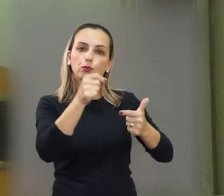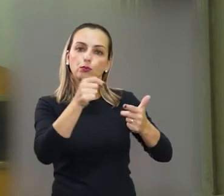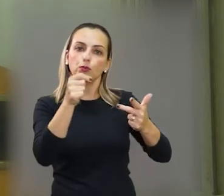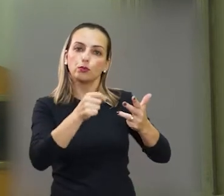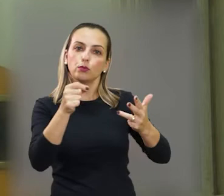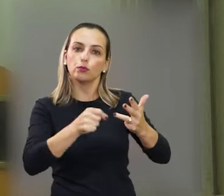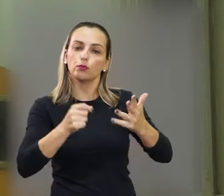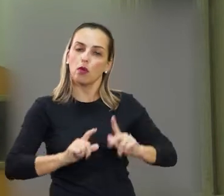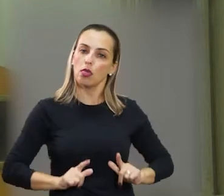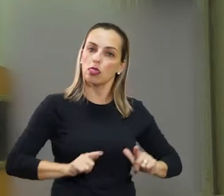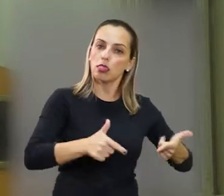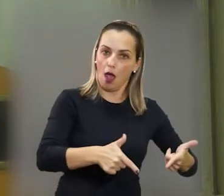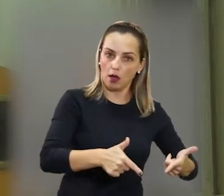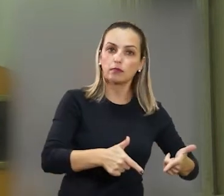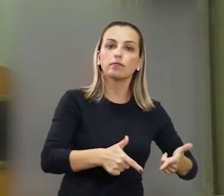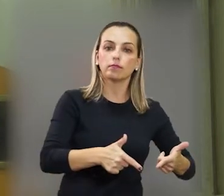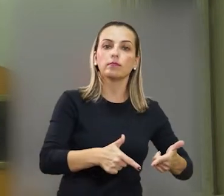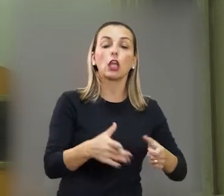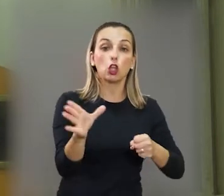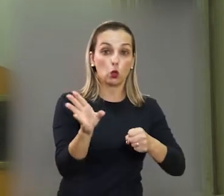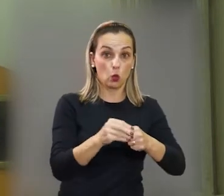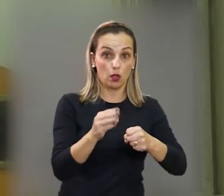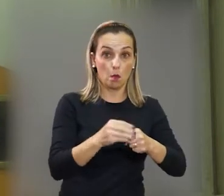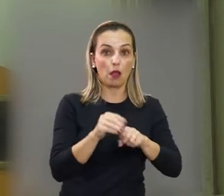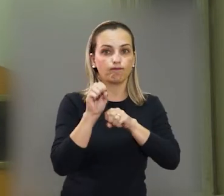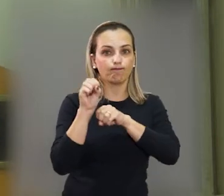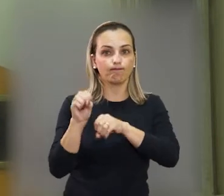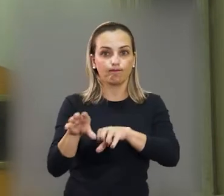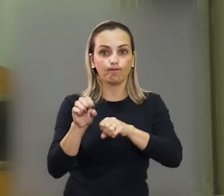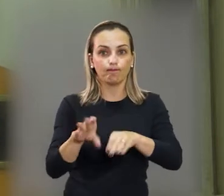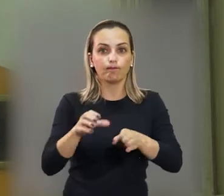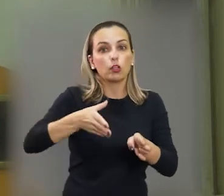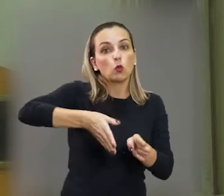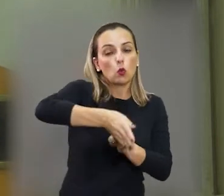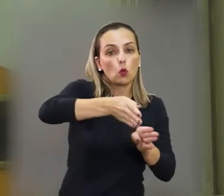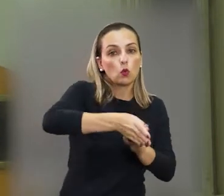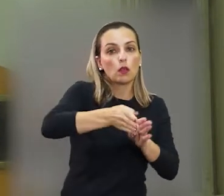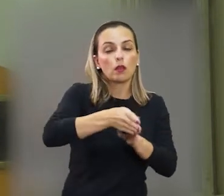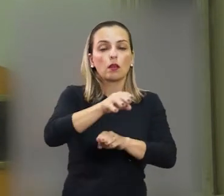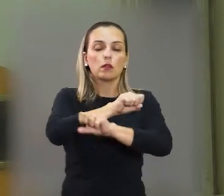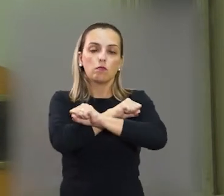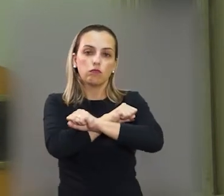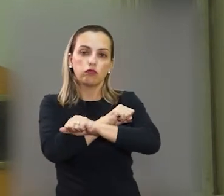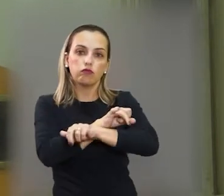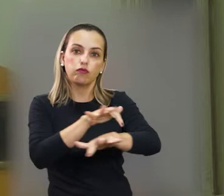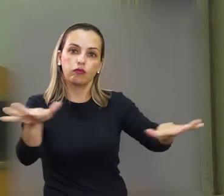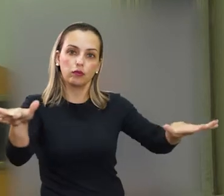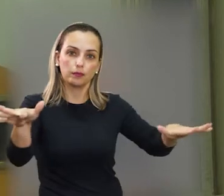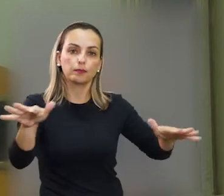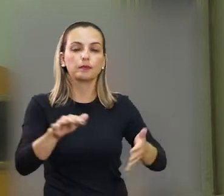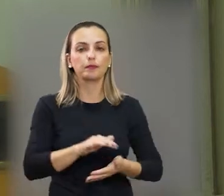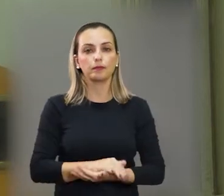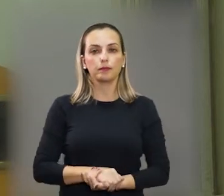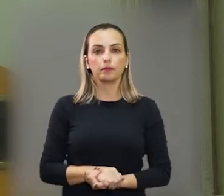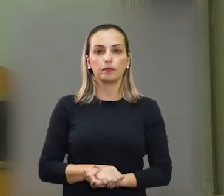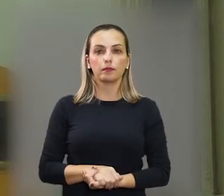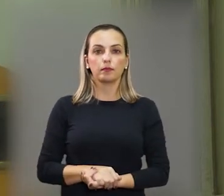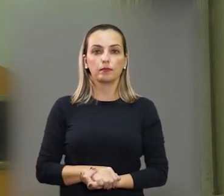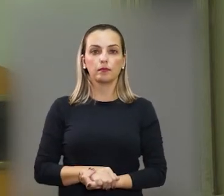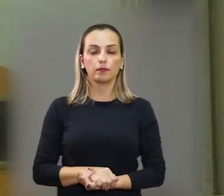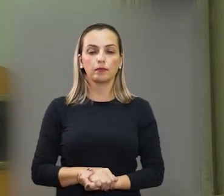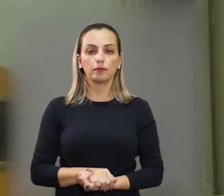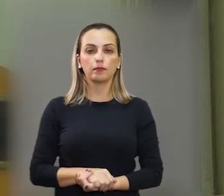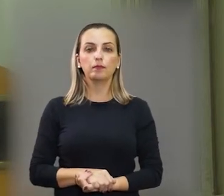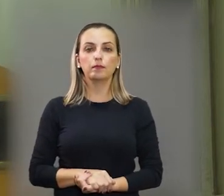a seguir a partir da sua luta em todos esses espaços que foram descritos aqui que você atua e que você leva o